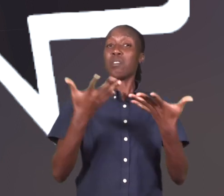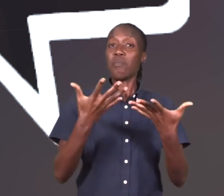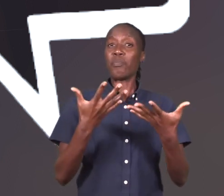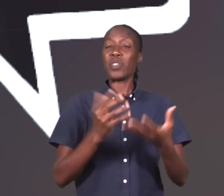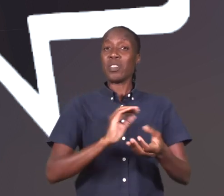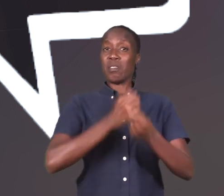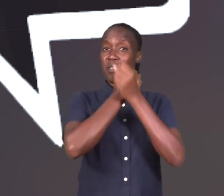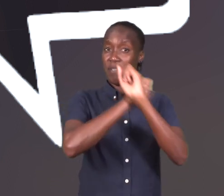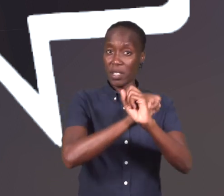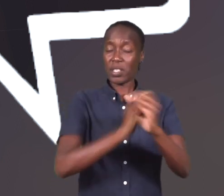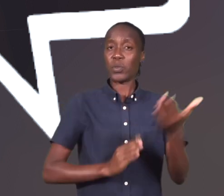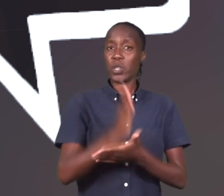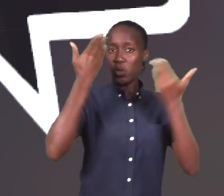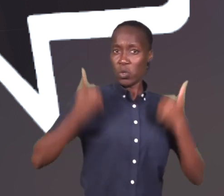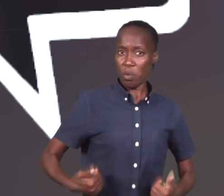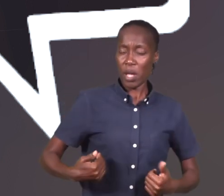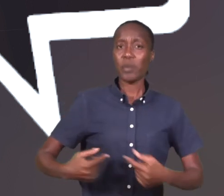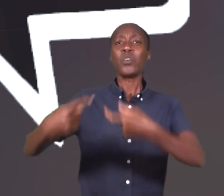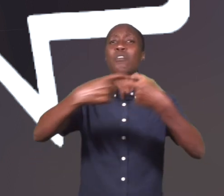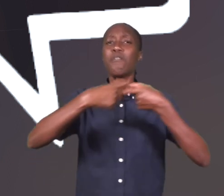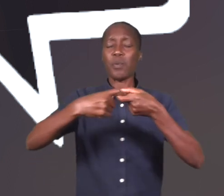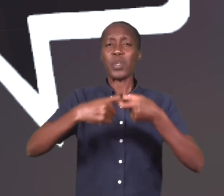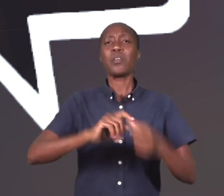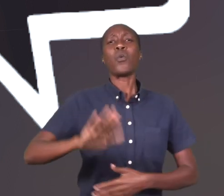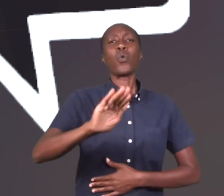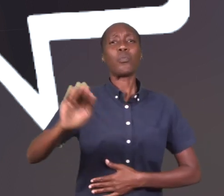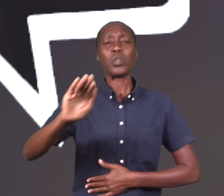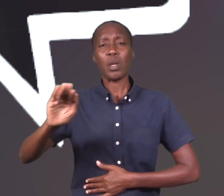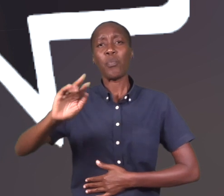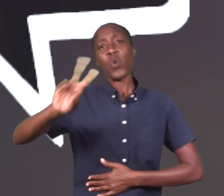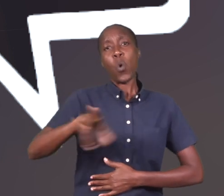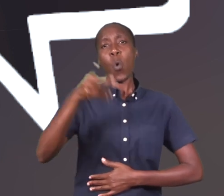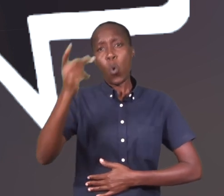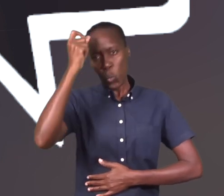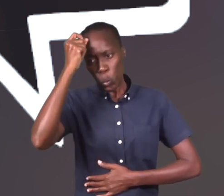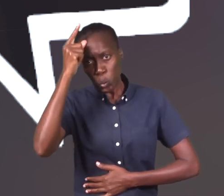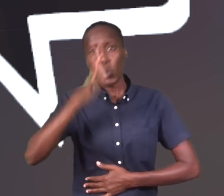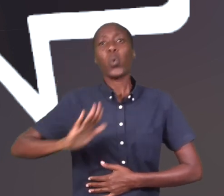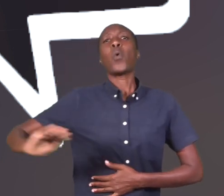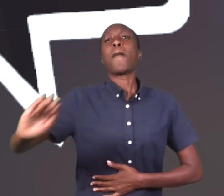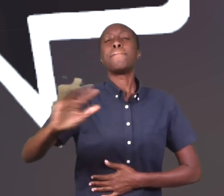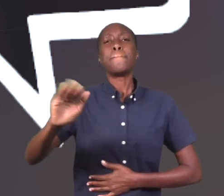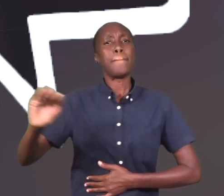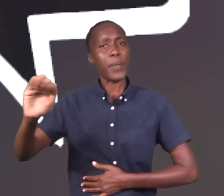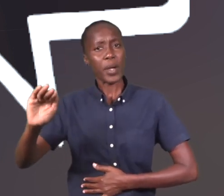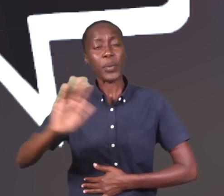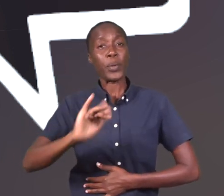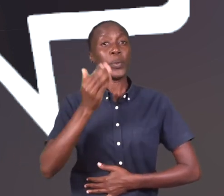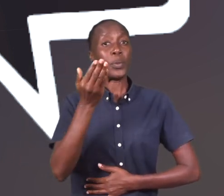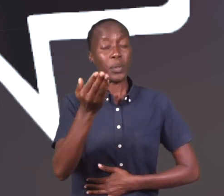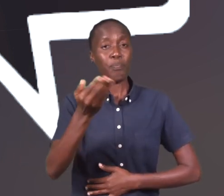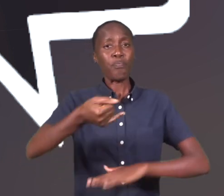Associações que trabalham para a defesa dos direitos humanos Família Comunidade e